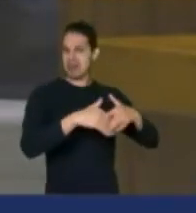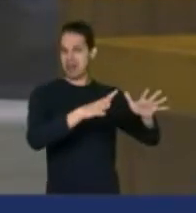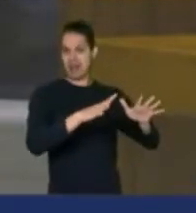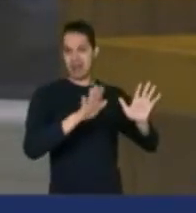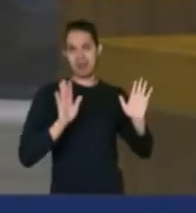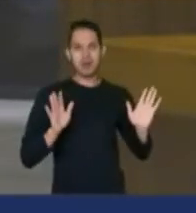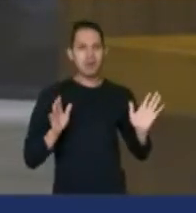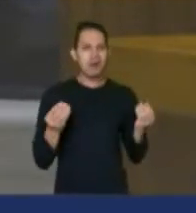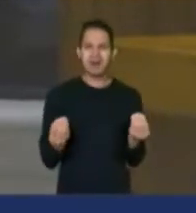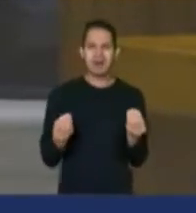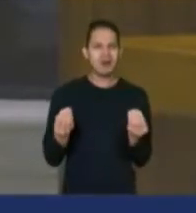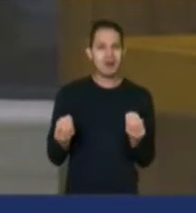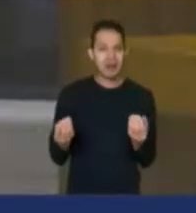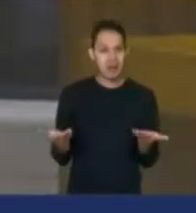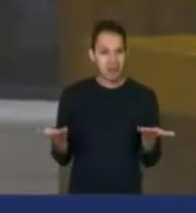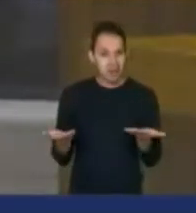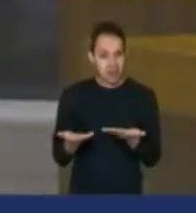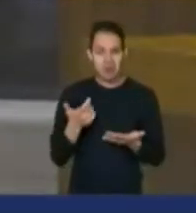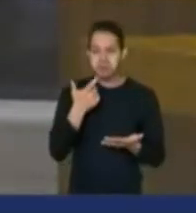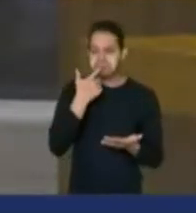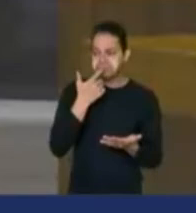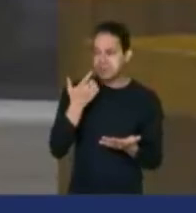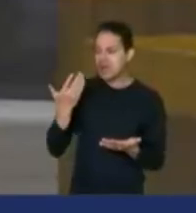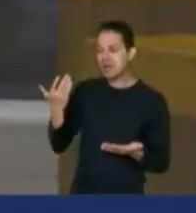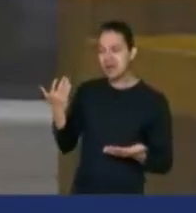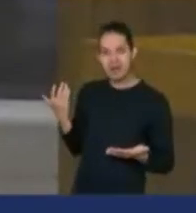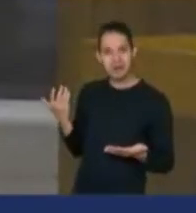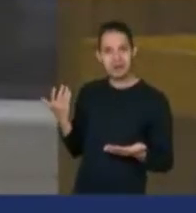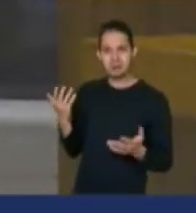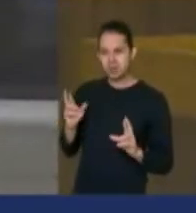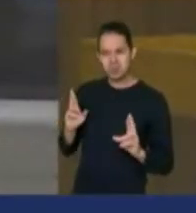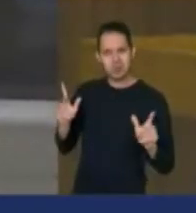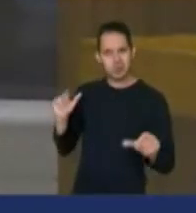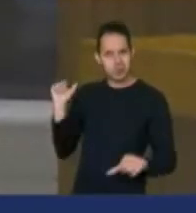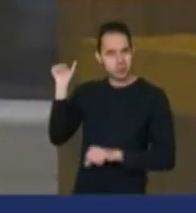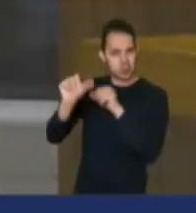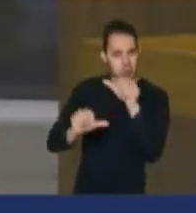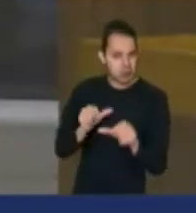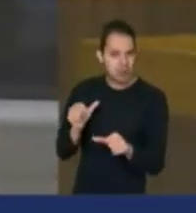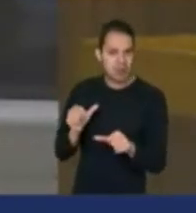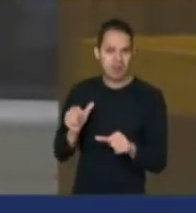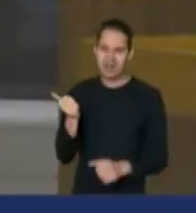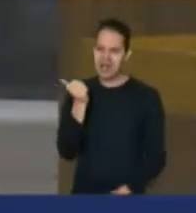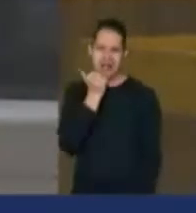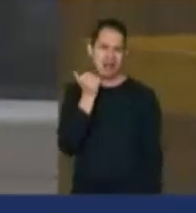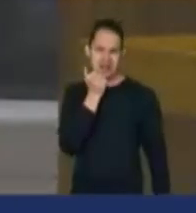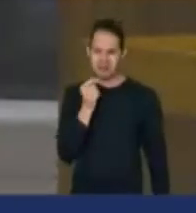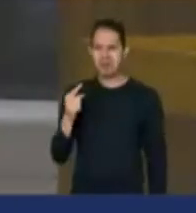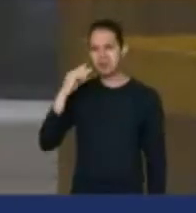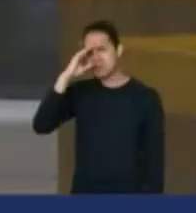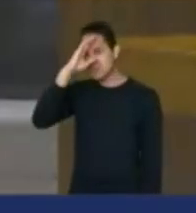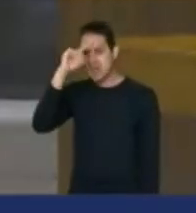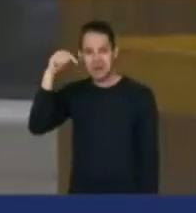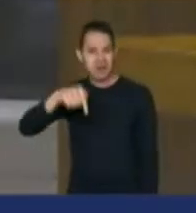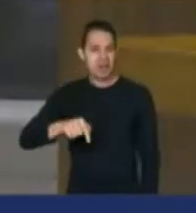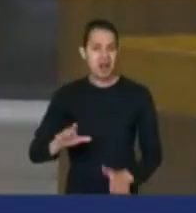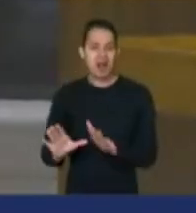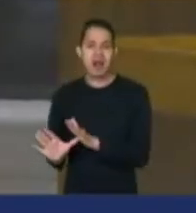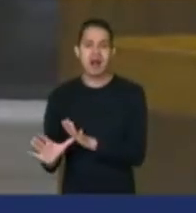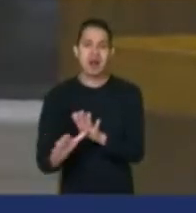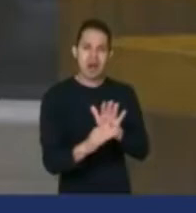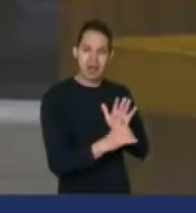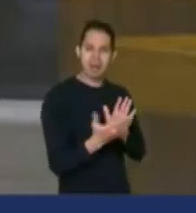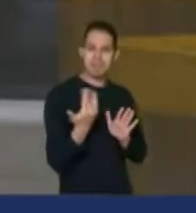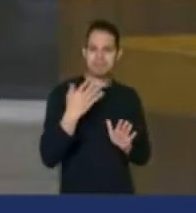lá, agora há pouco tempo. Esse é o cinismo do Bolsonaro. O Bolsonaro rouba nessa casa desde as rachadinhas